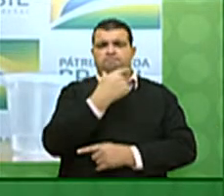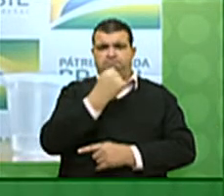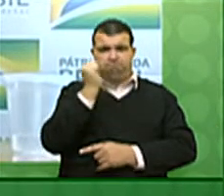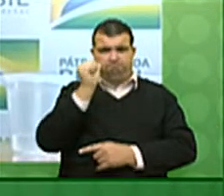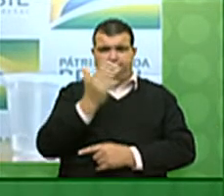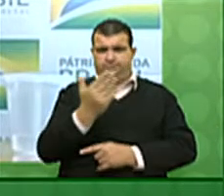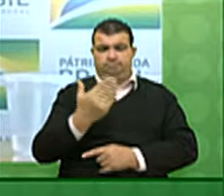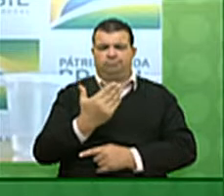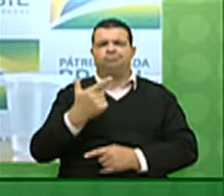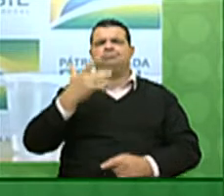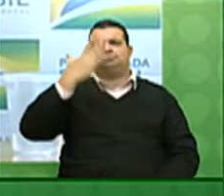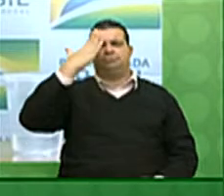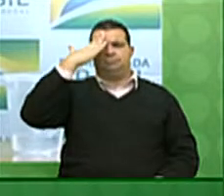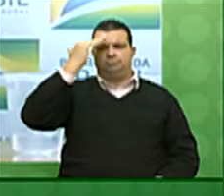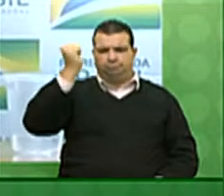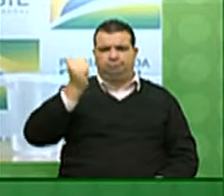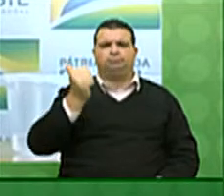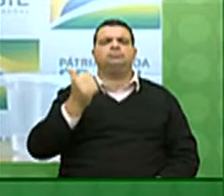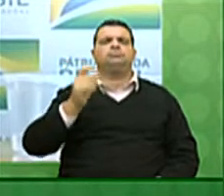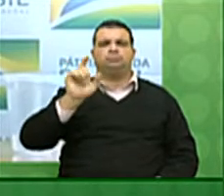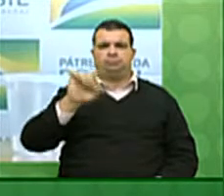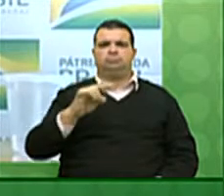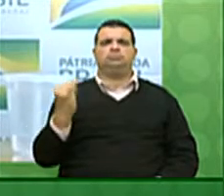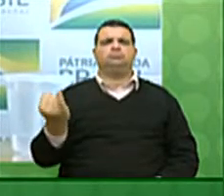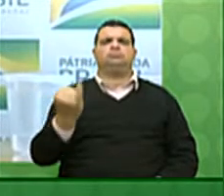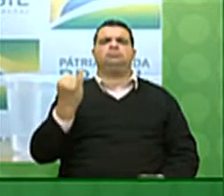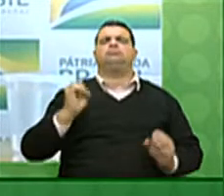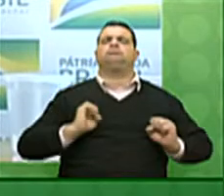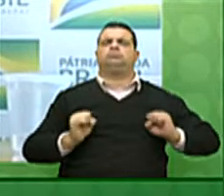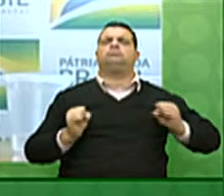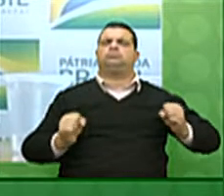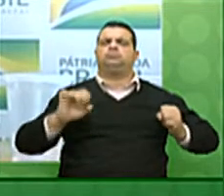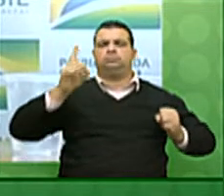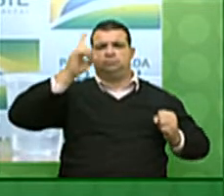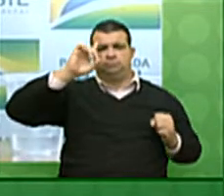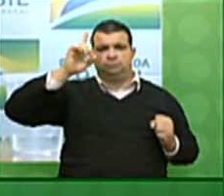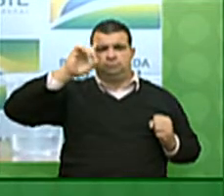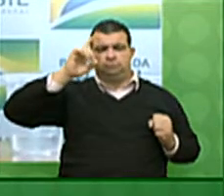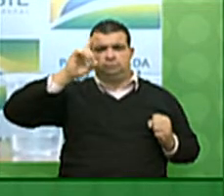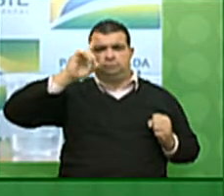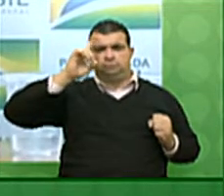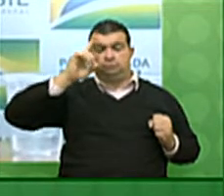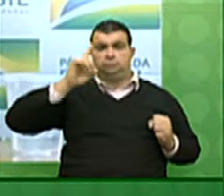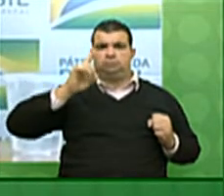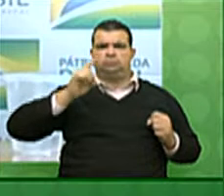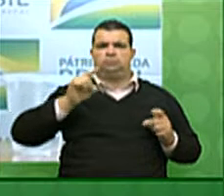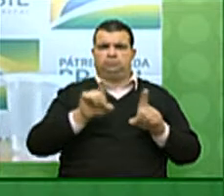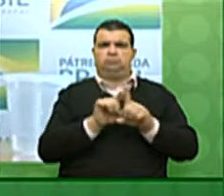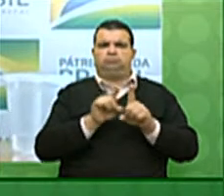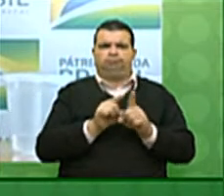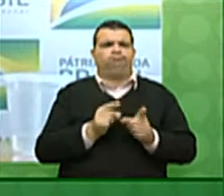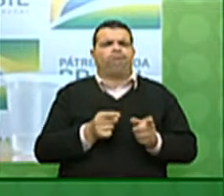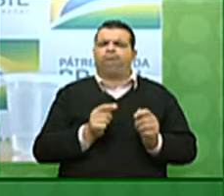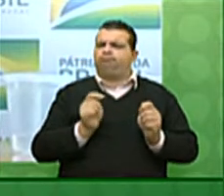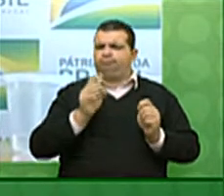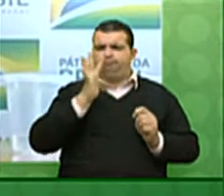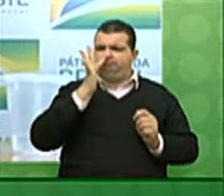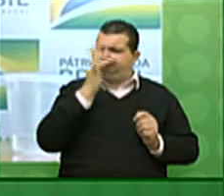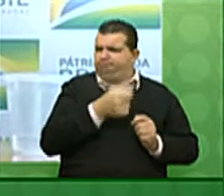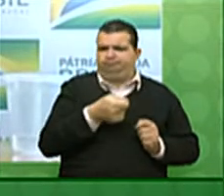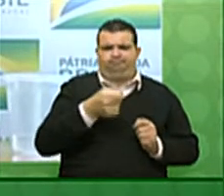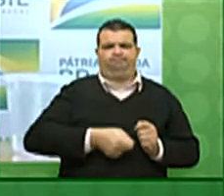entendem a importância do esforço diário e da perseverança, valores